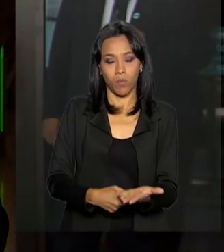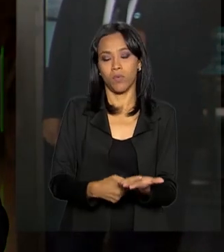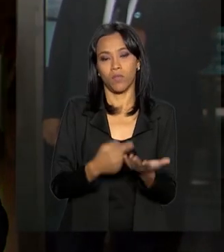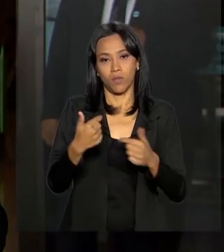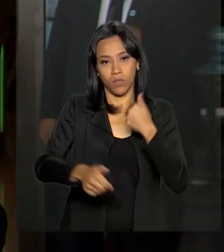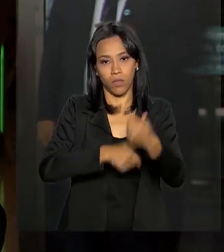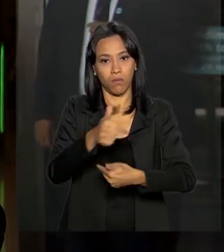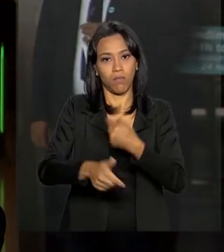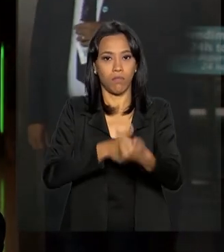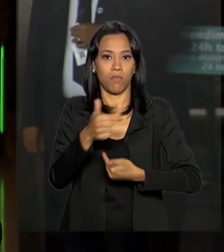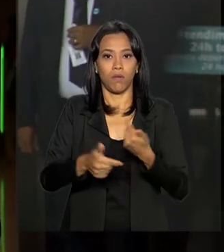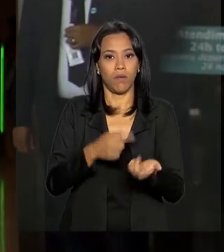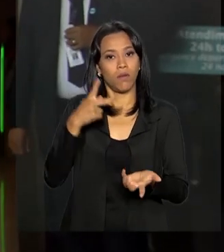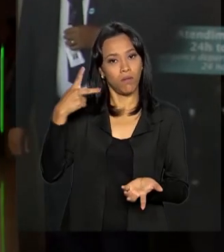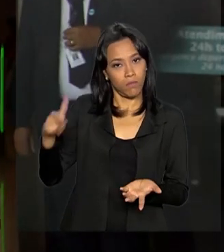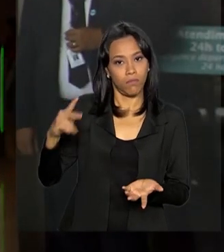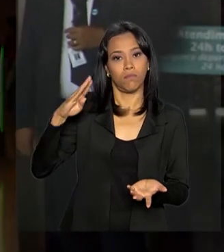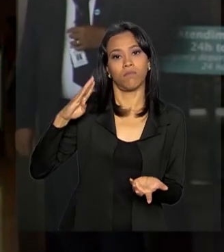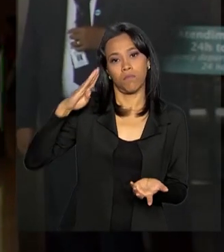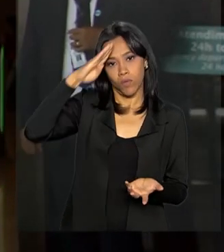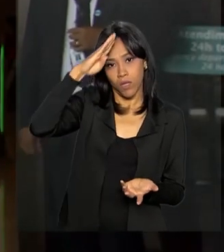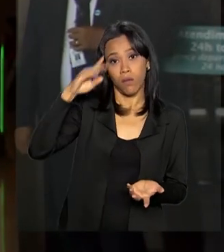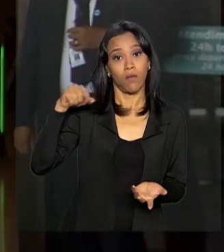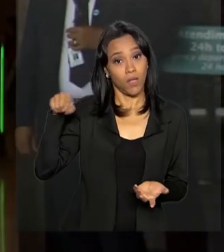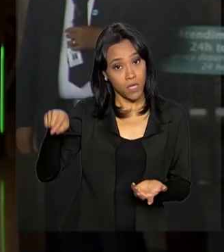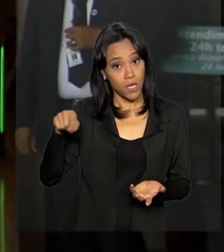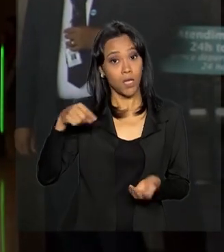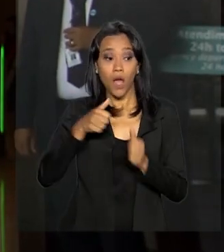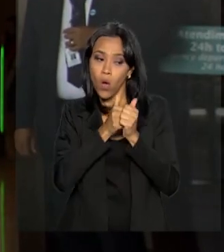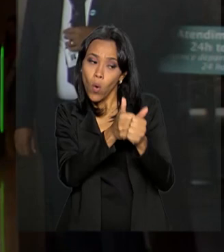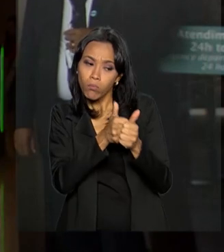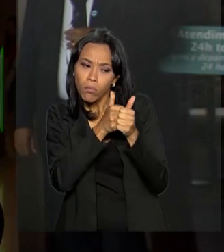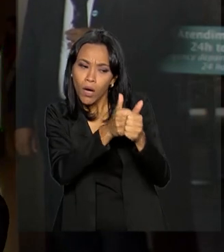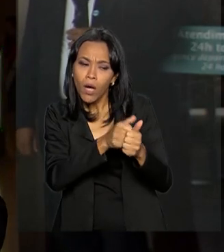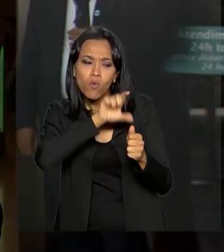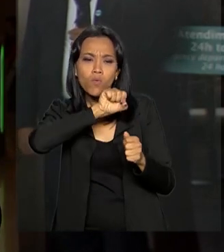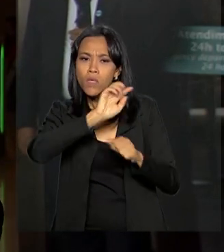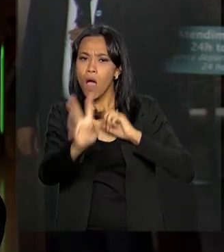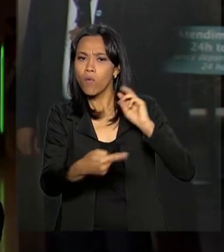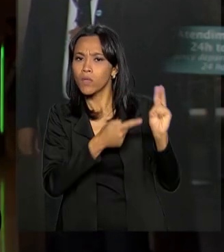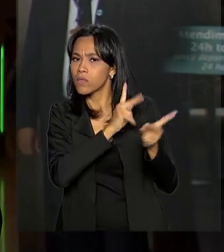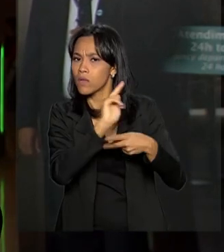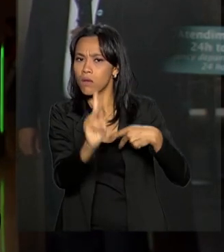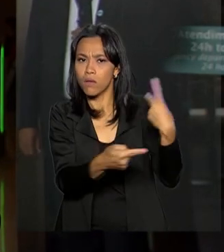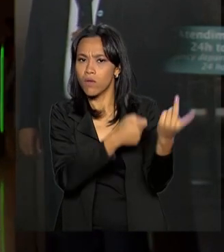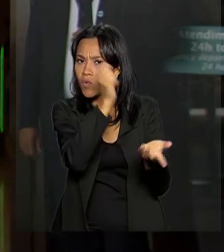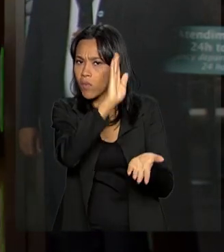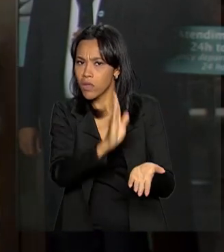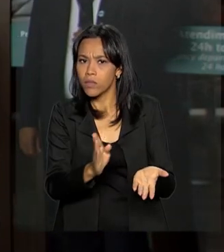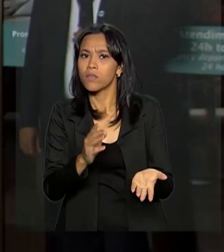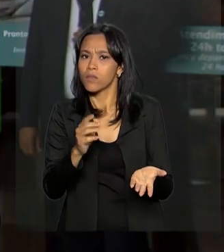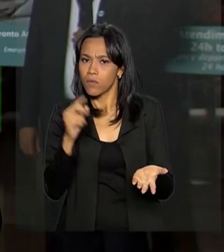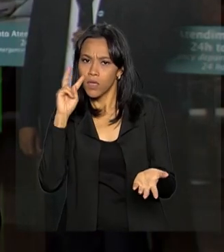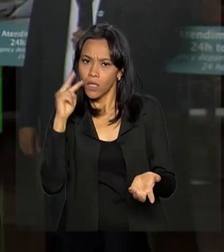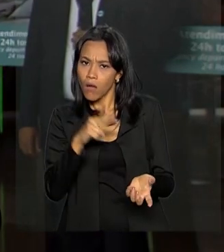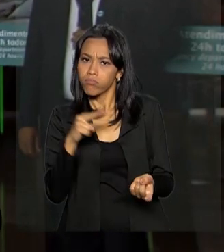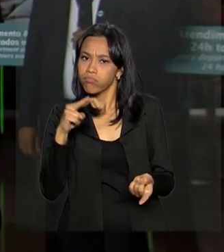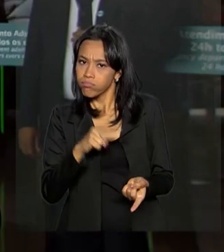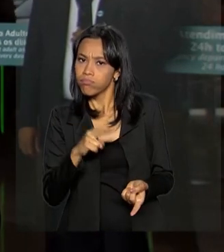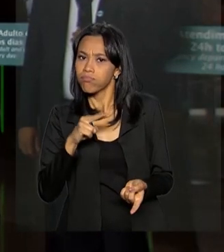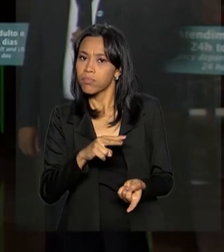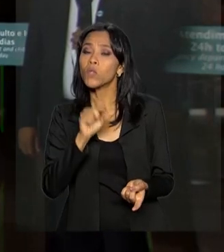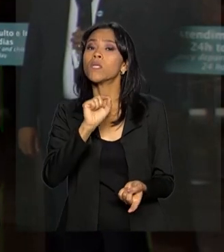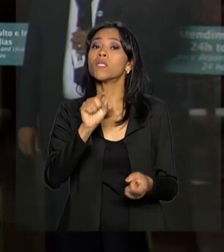agenda do presidente da República. Apesar disso, ele acompanha todos os acontecimentos no Brasil, em particular a